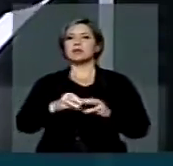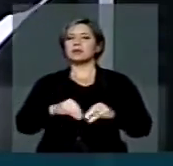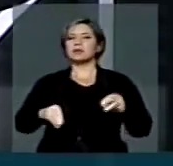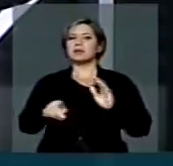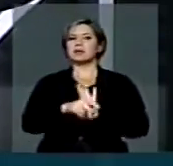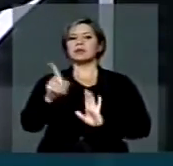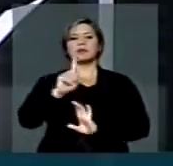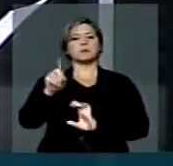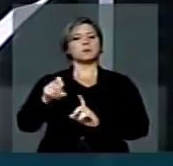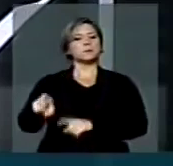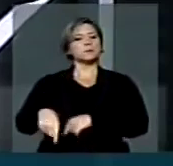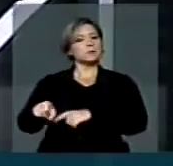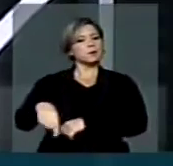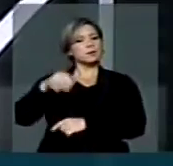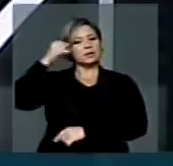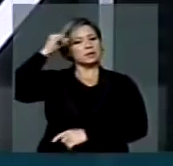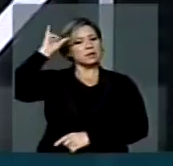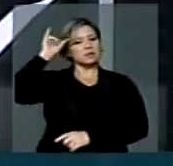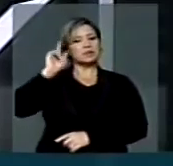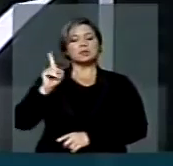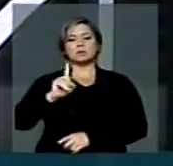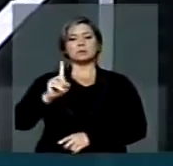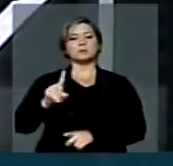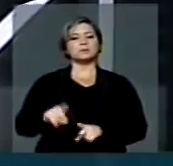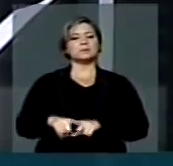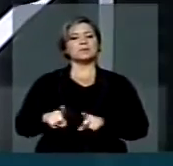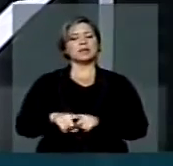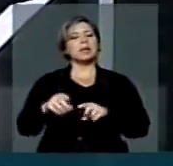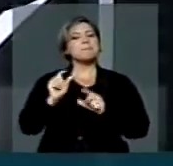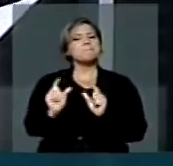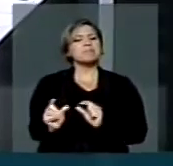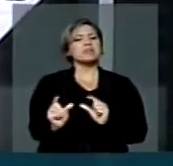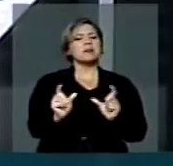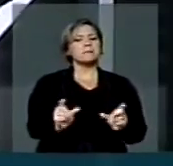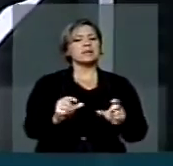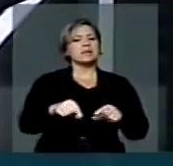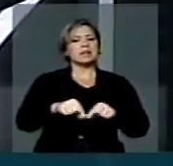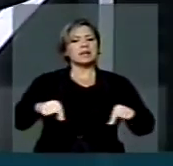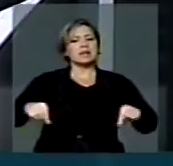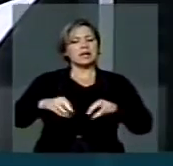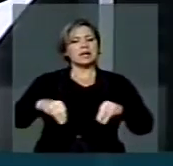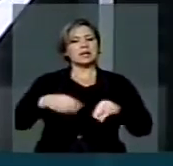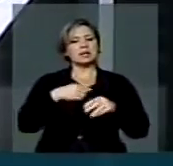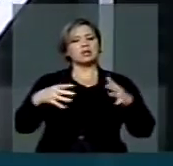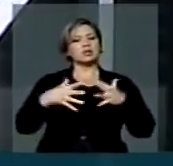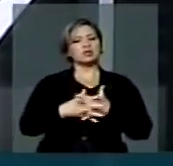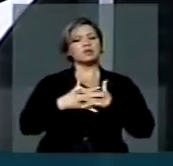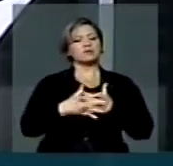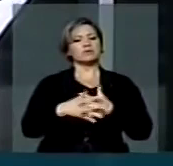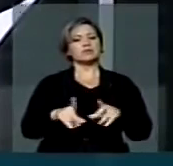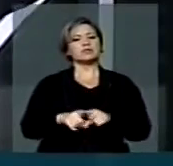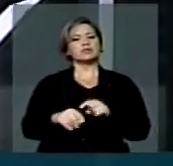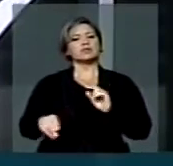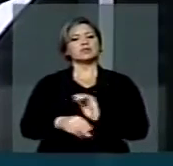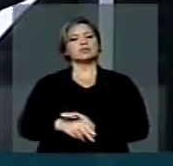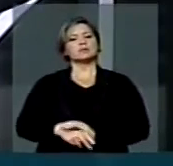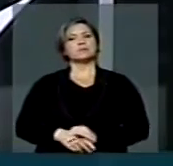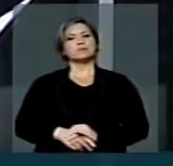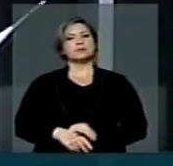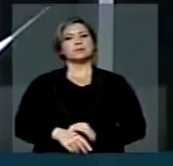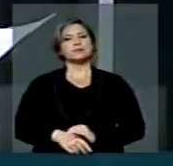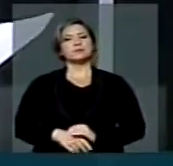de posse de agricultores. São pequenos, pequenos territórios que há conflito. E sim, na posse